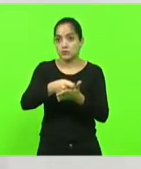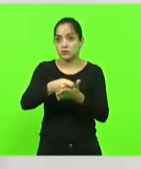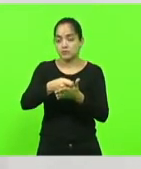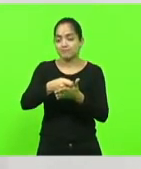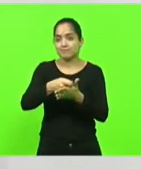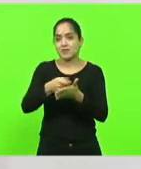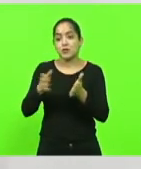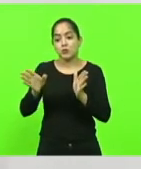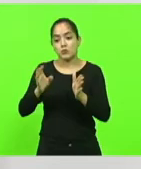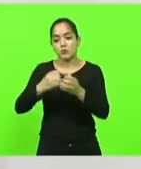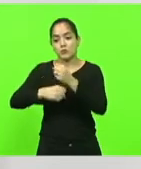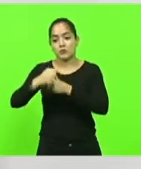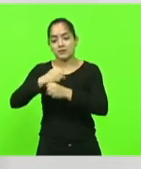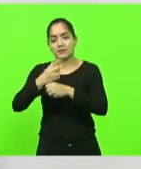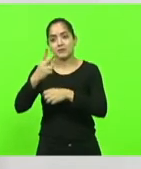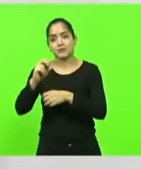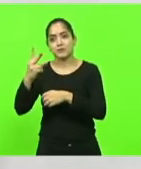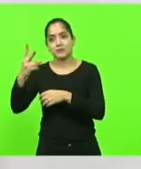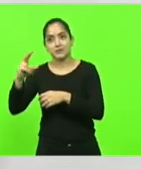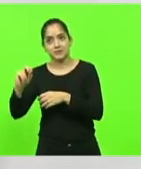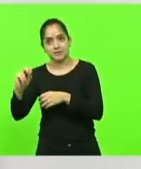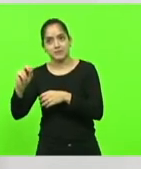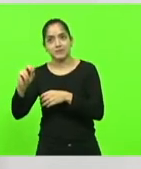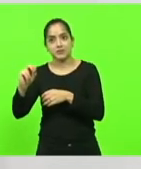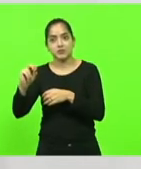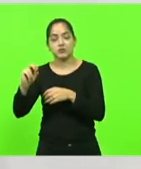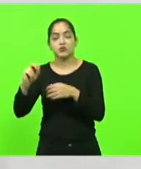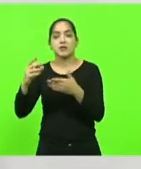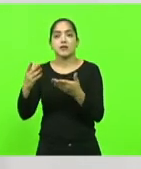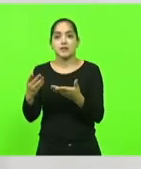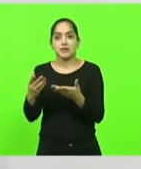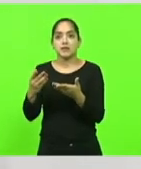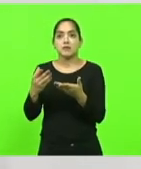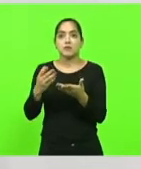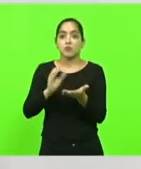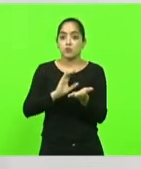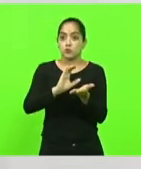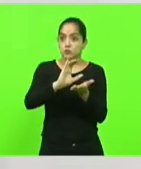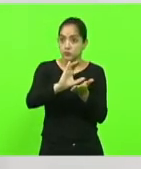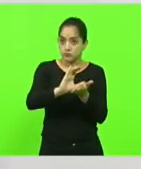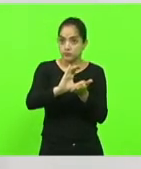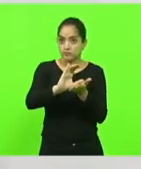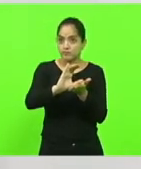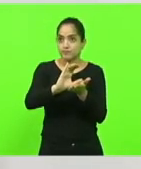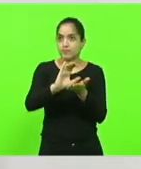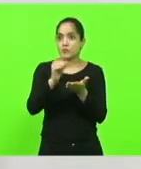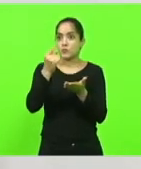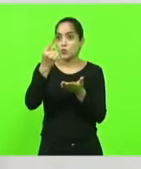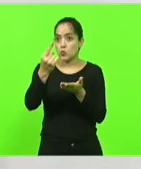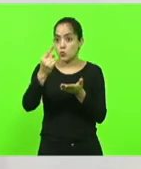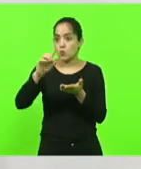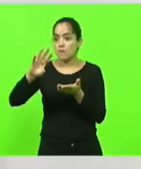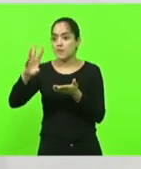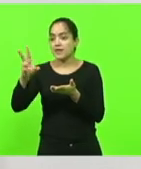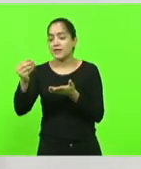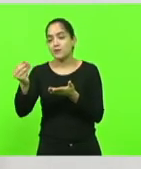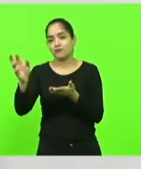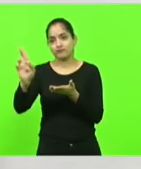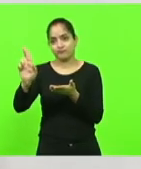2020. Não estou contando com 2019, mas em 2020, destinei o total de um milhão de reais.